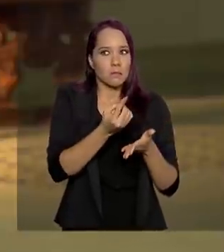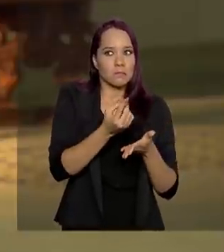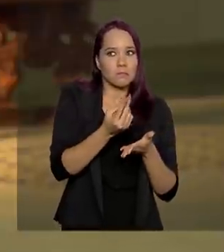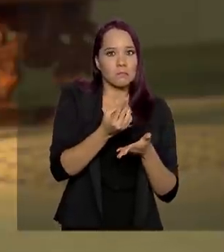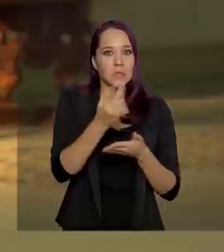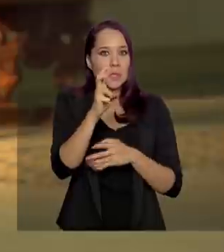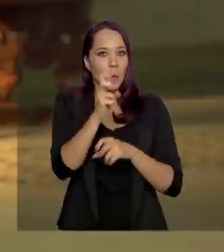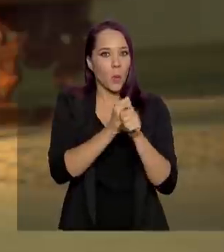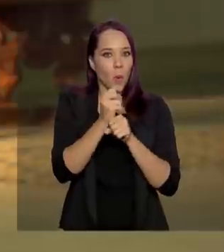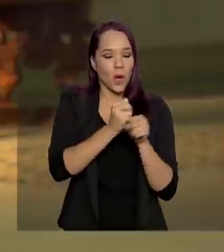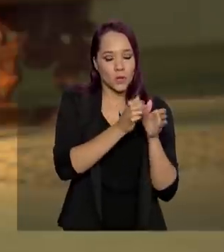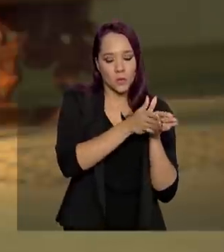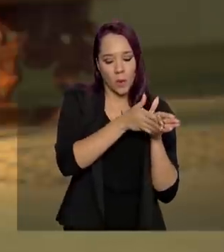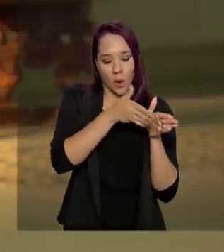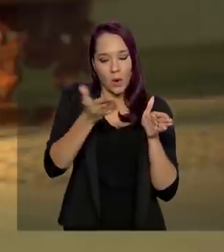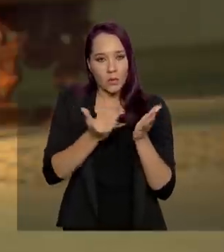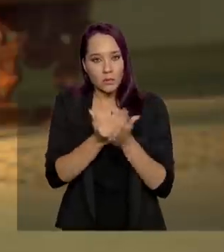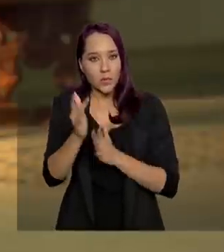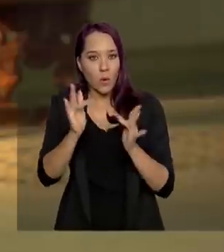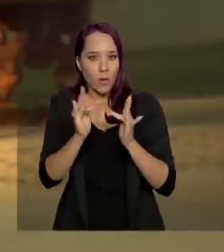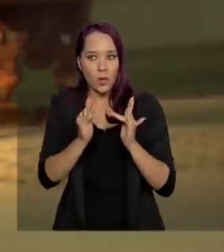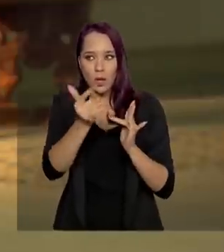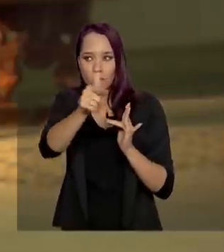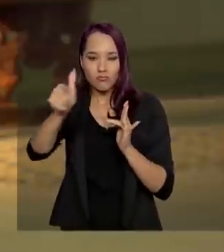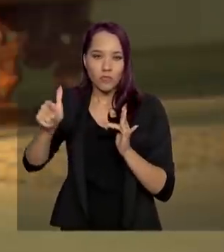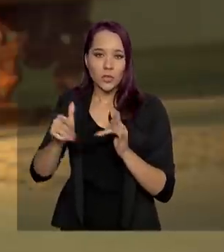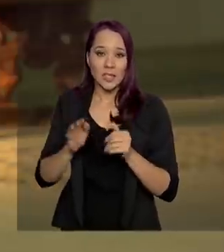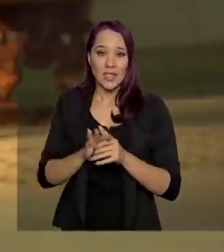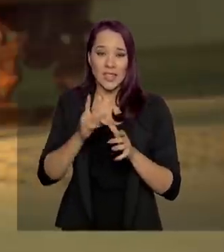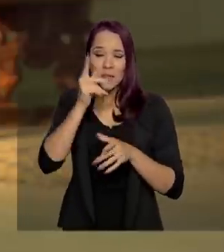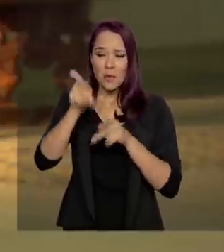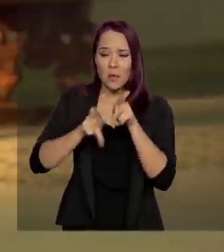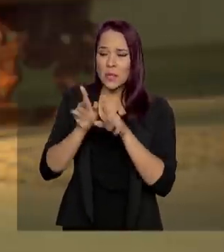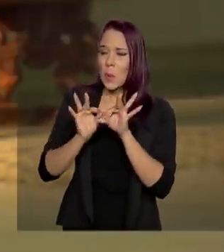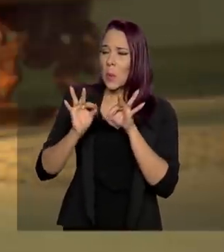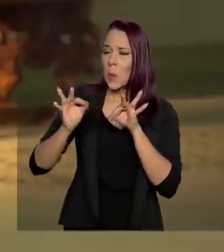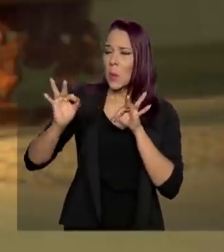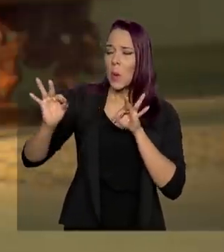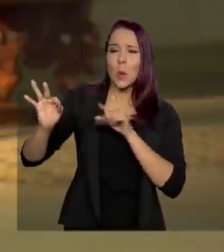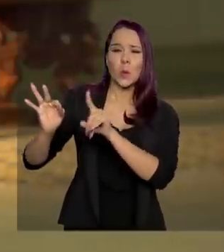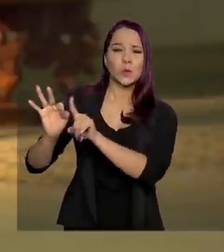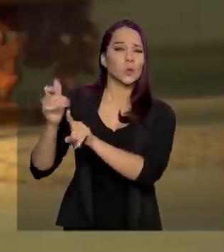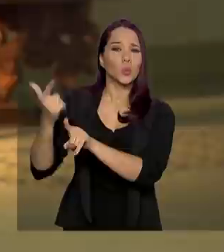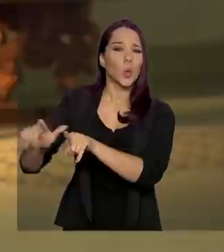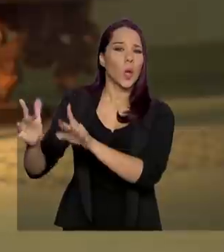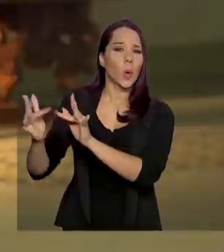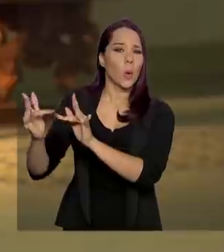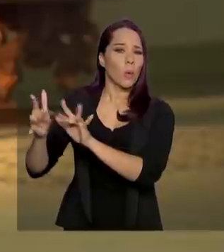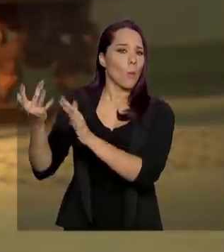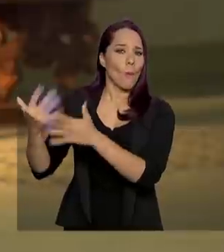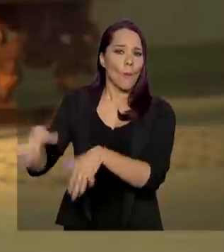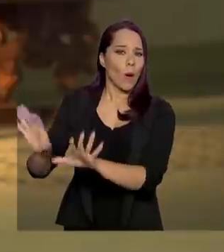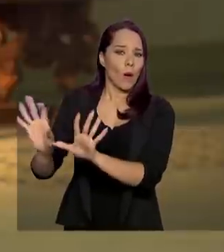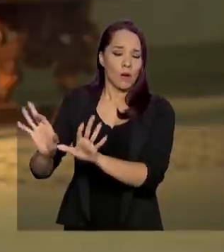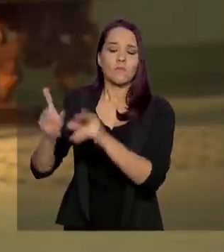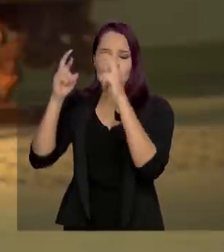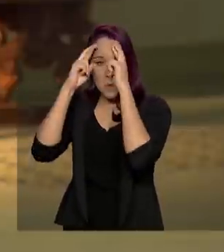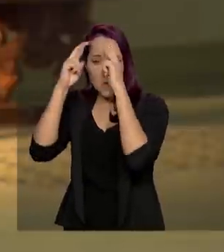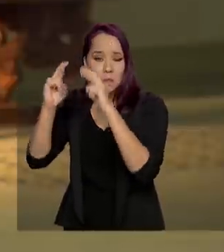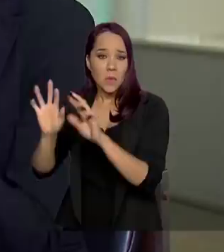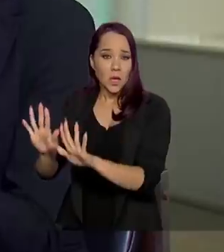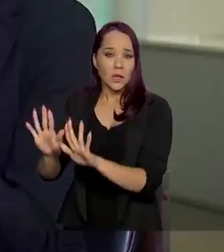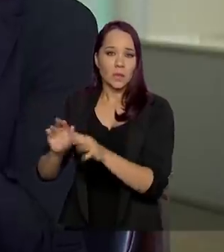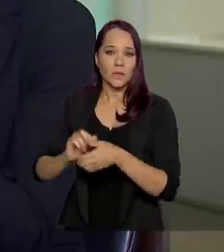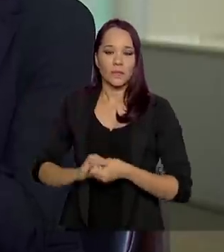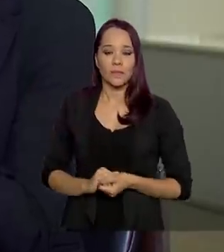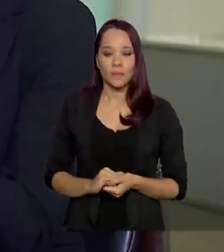4, 5 anos, começaram, então, esse contato. E os isolados, que são aqueles povos que a gente sabe que estão lá, mas não querem contato. E isso é totalmente respeitado. Hoje não